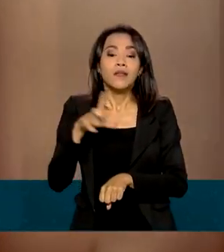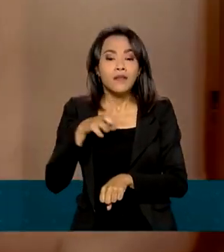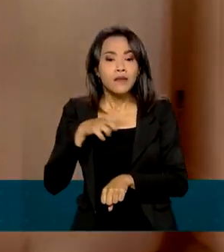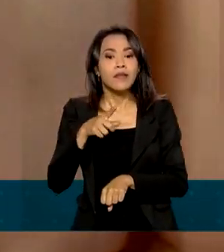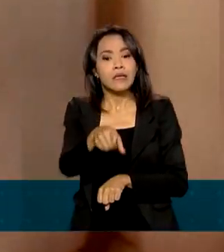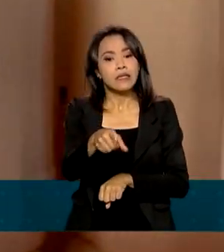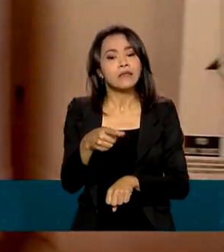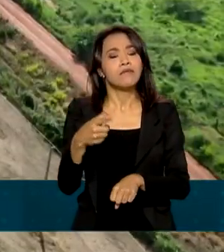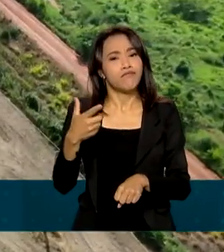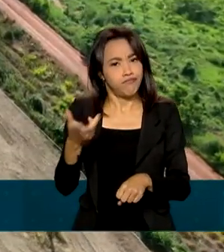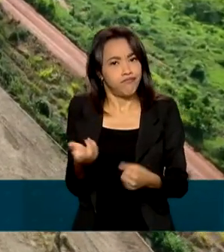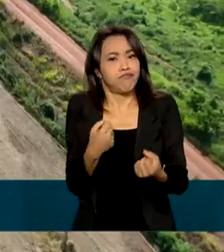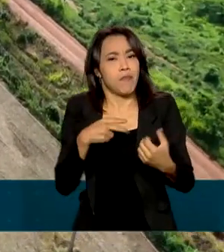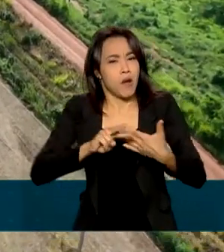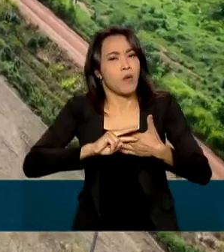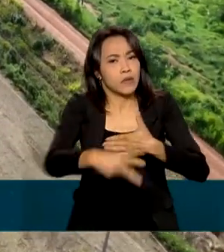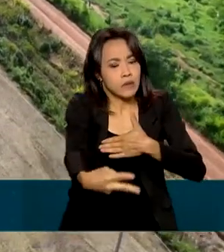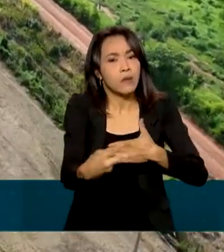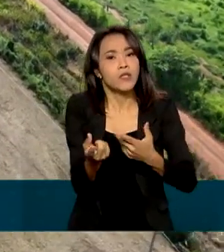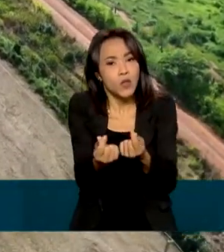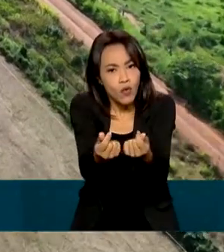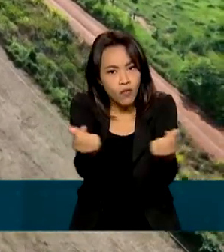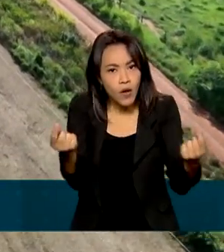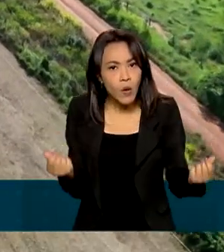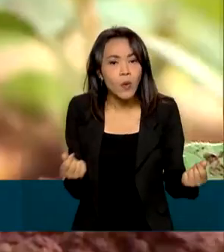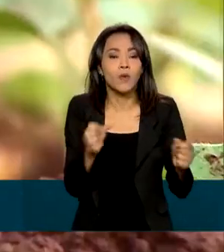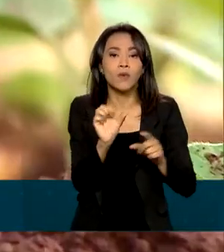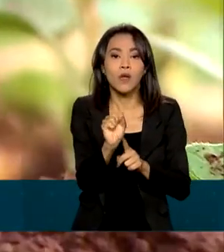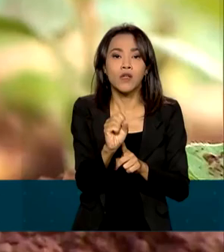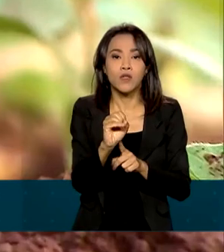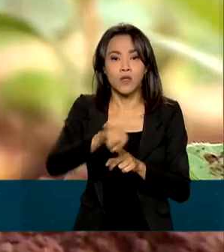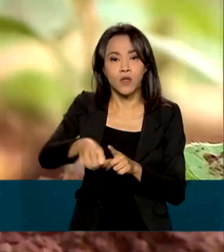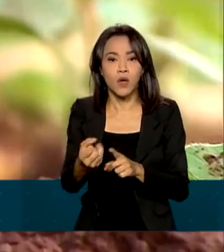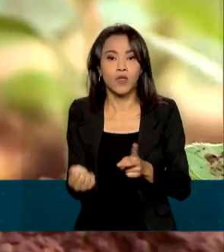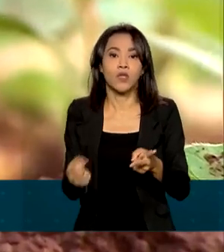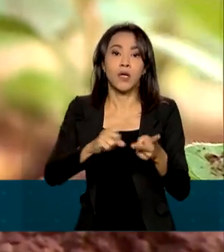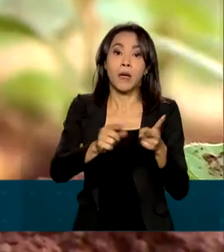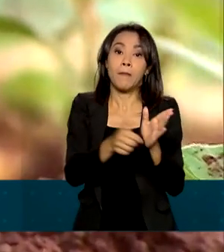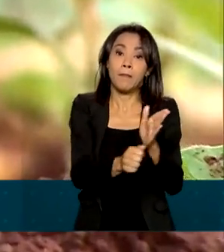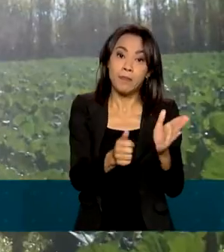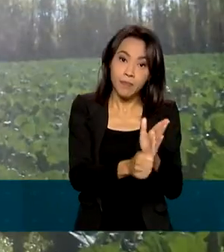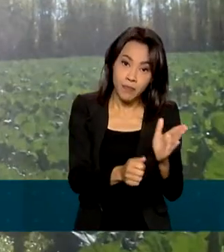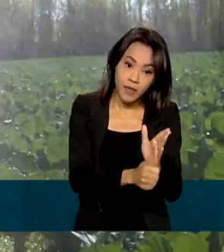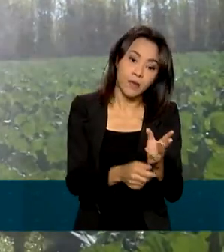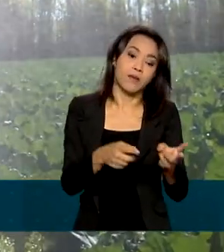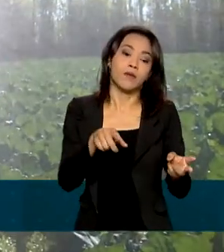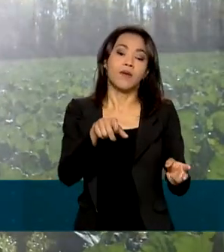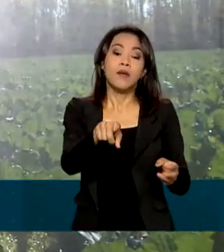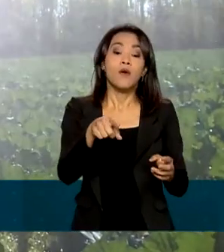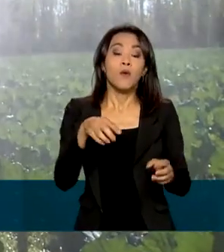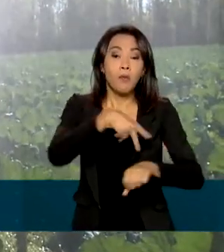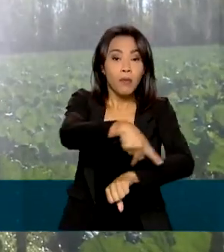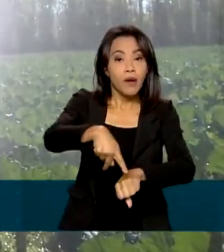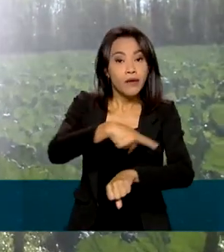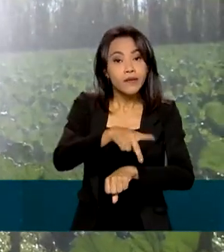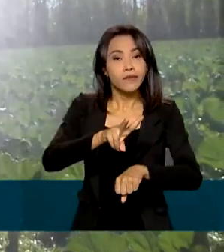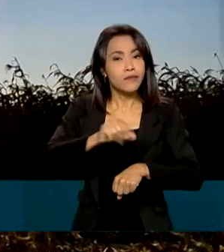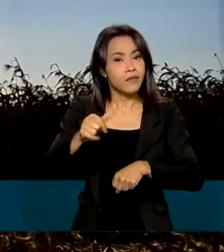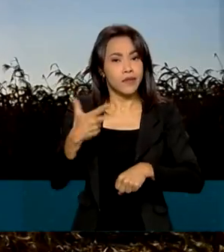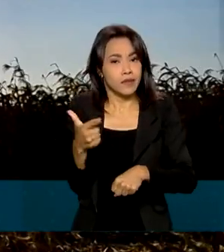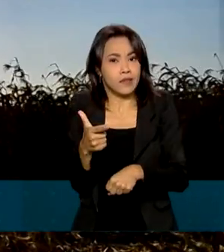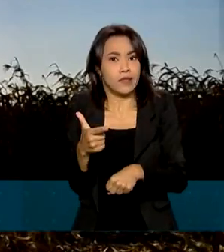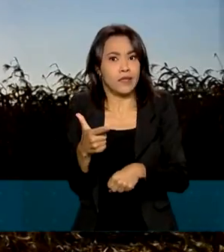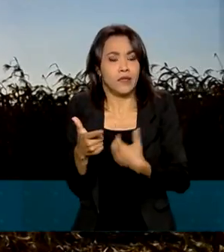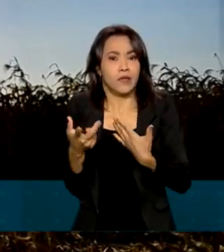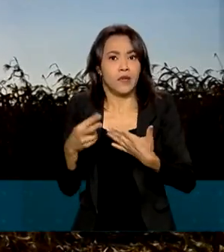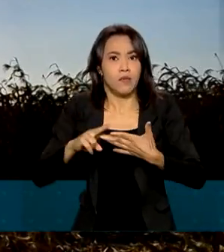variáveis de produção de soja, milho e trigo. Mas, pelo menos a curto prazo, o país não deve ser impactado